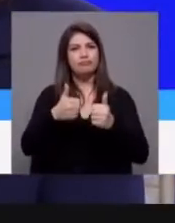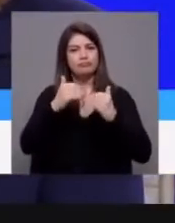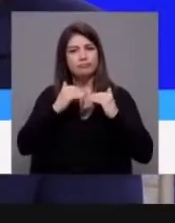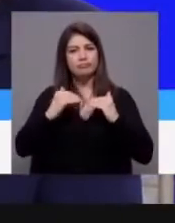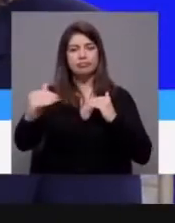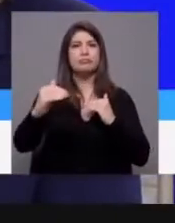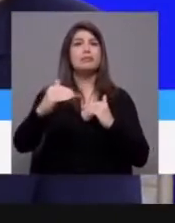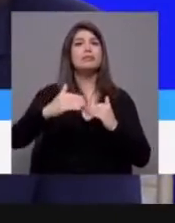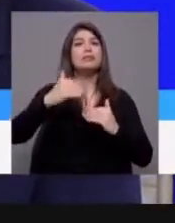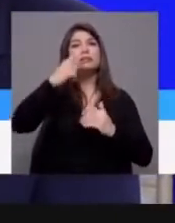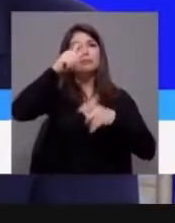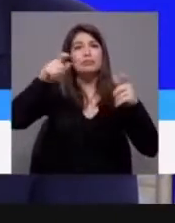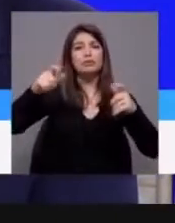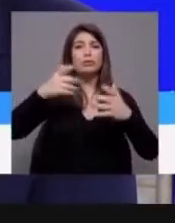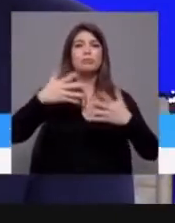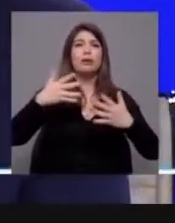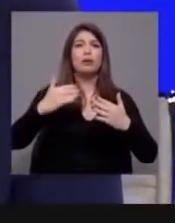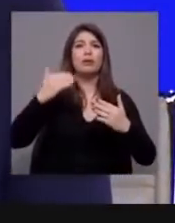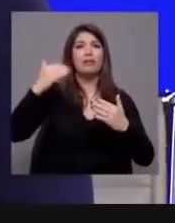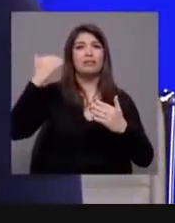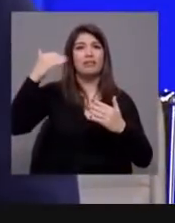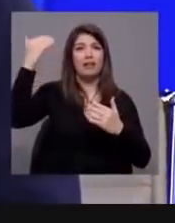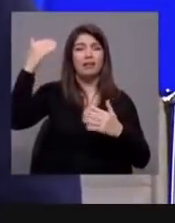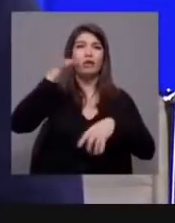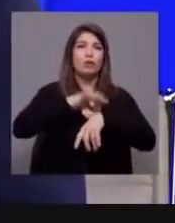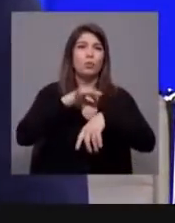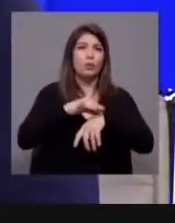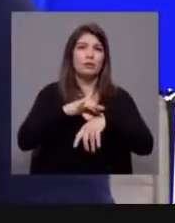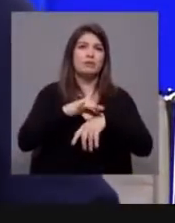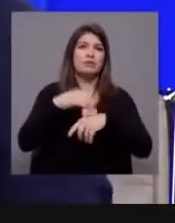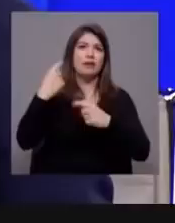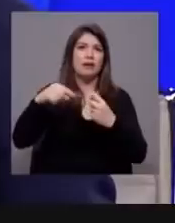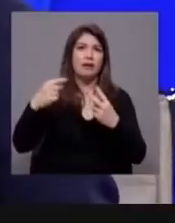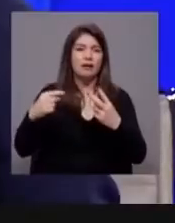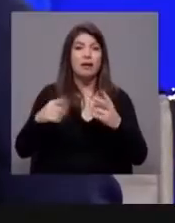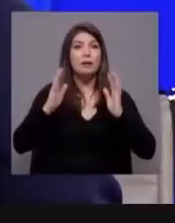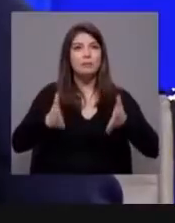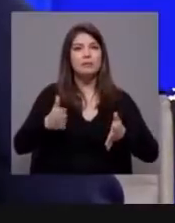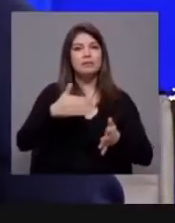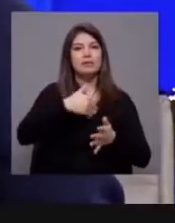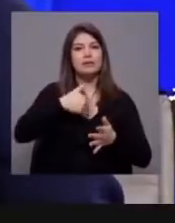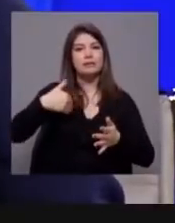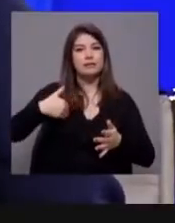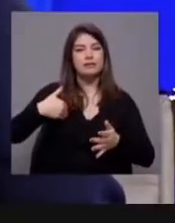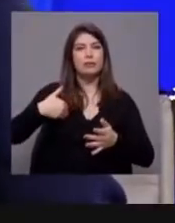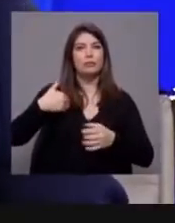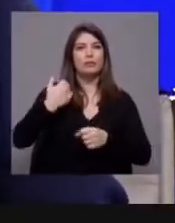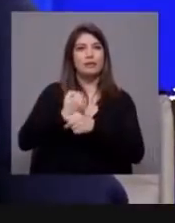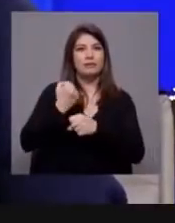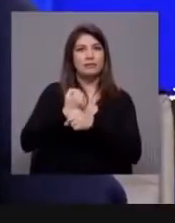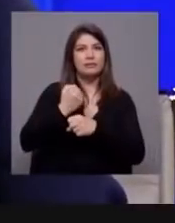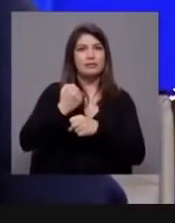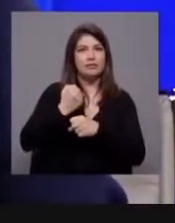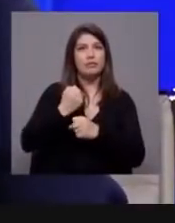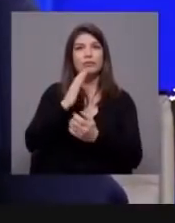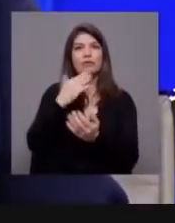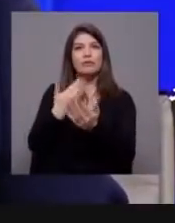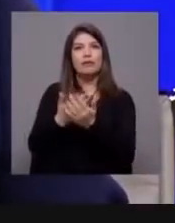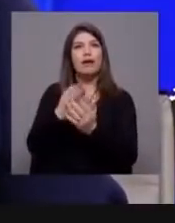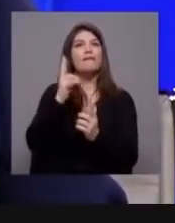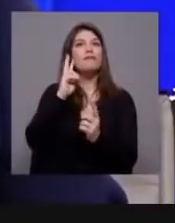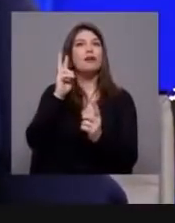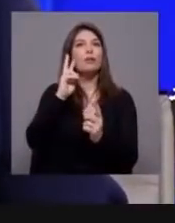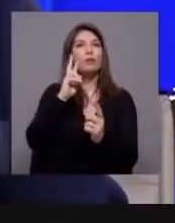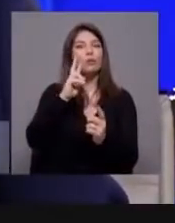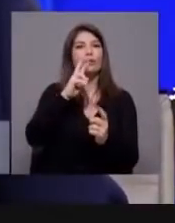uma população envelhecida, com muita doença crónica. É preciso um Serviço Nacional de Saúde que valoriza os seus profissionais e que põe no centro